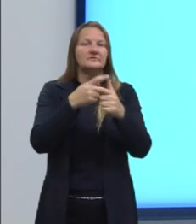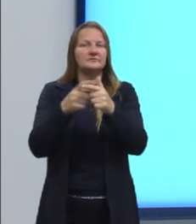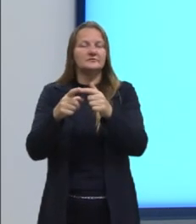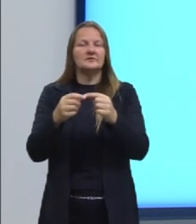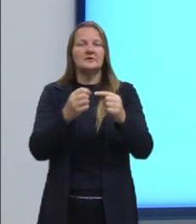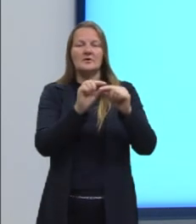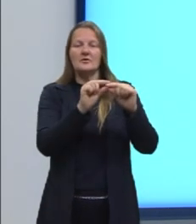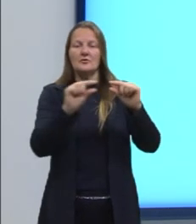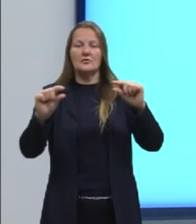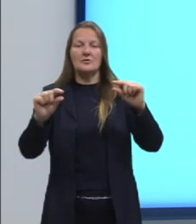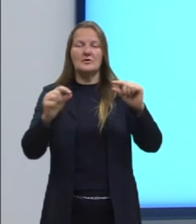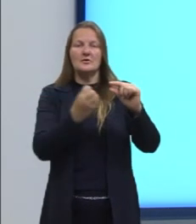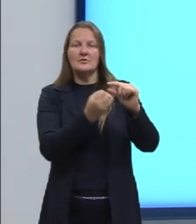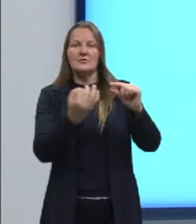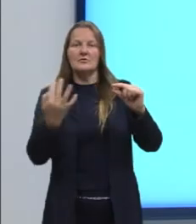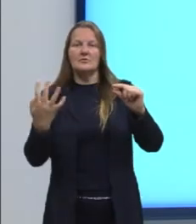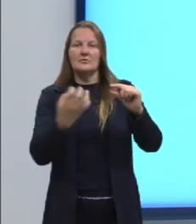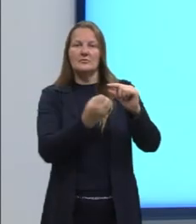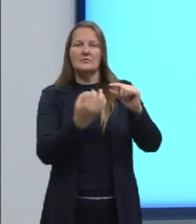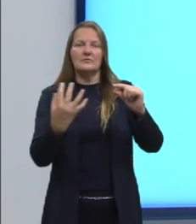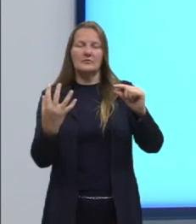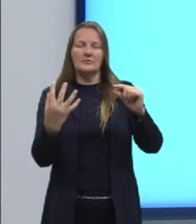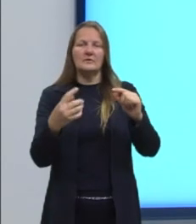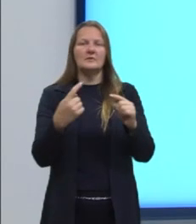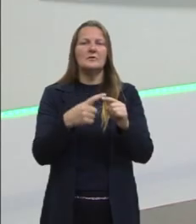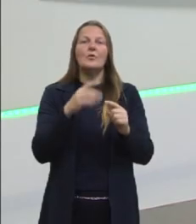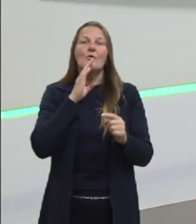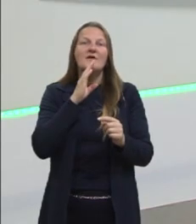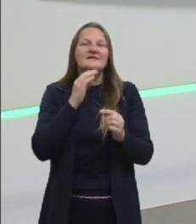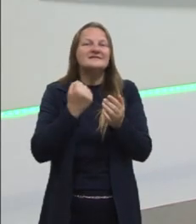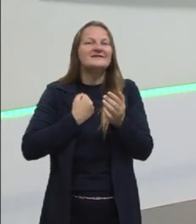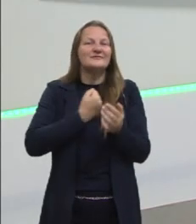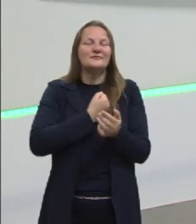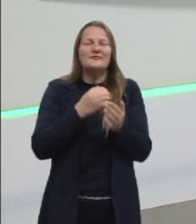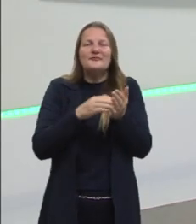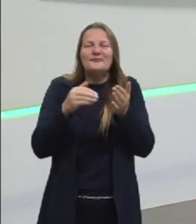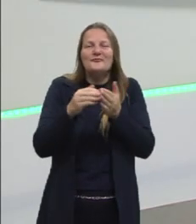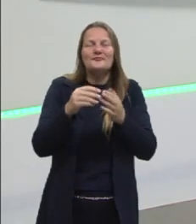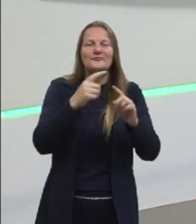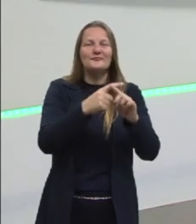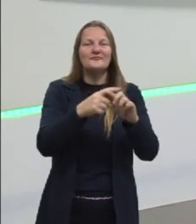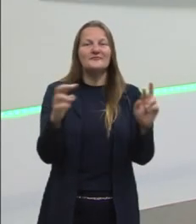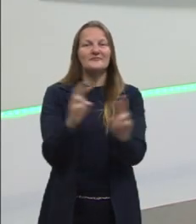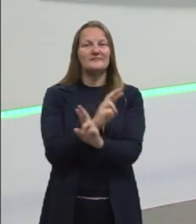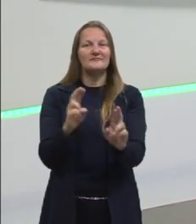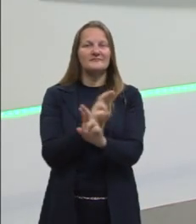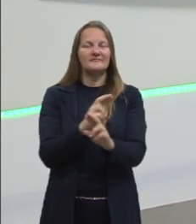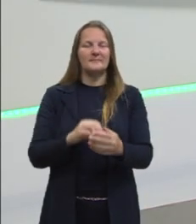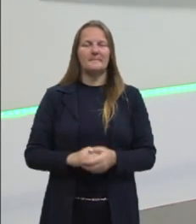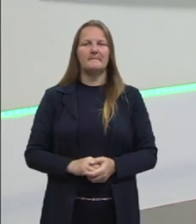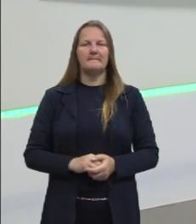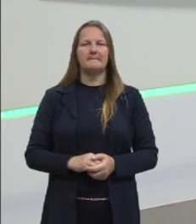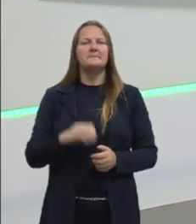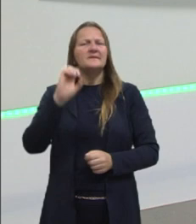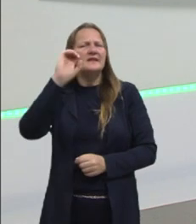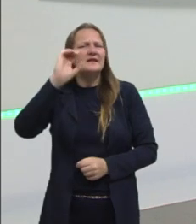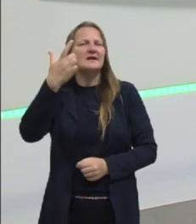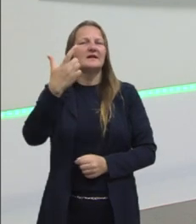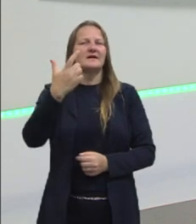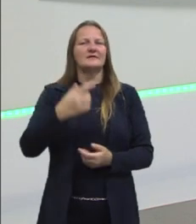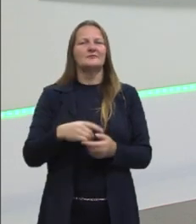numérica, né? Conhecermos os números, todas as operações envolvidas. E aí, claro, entra